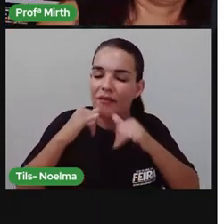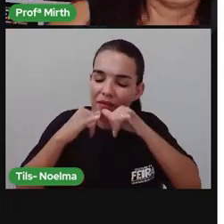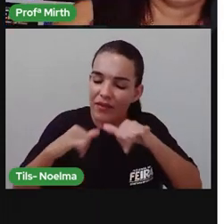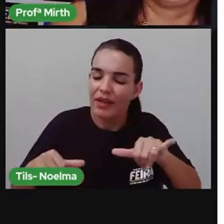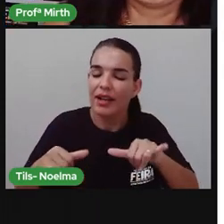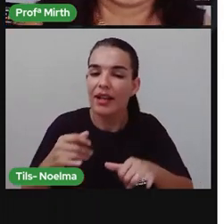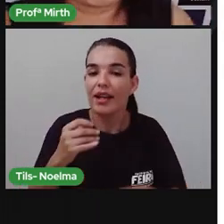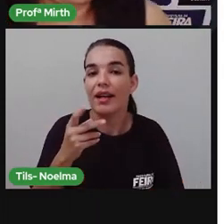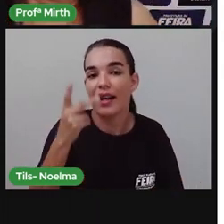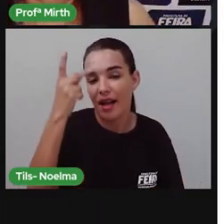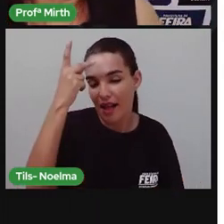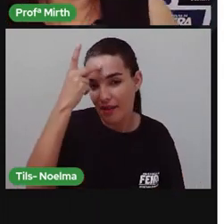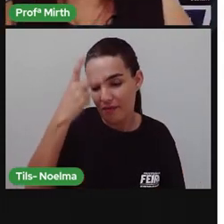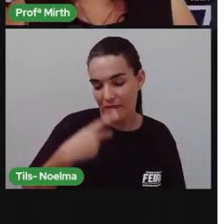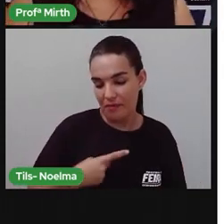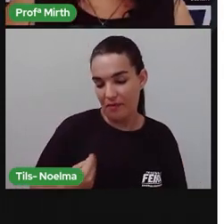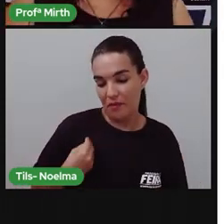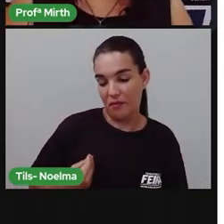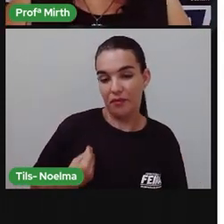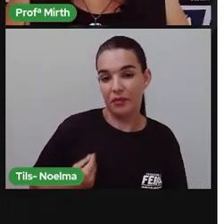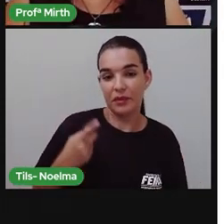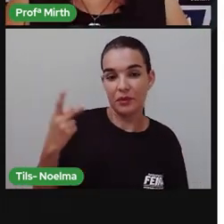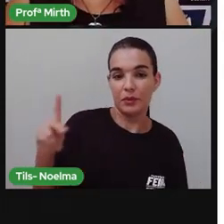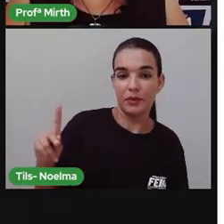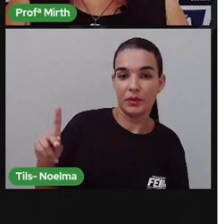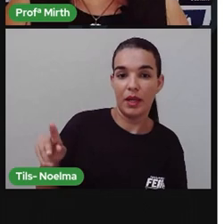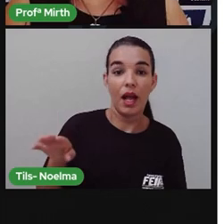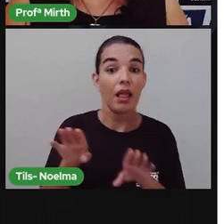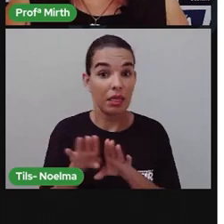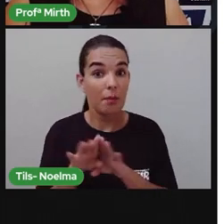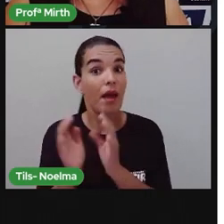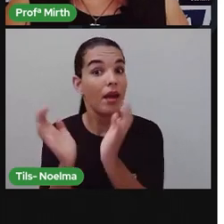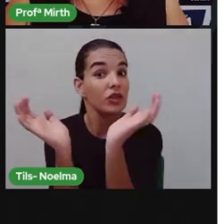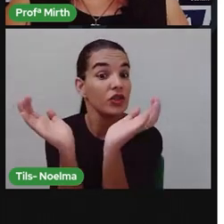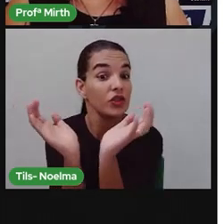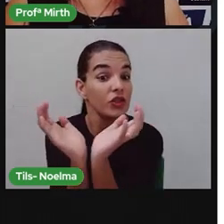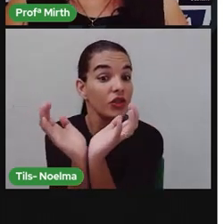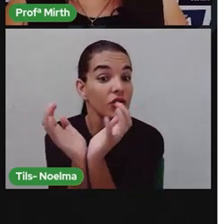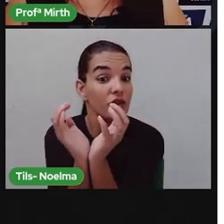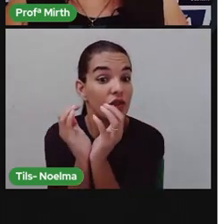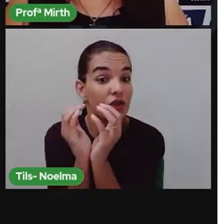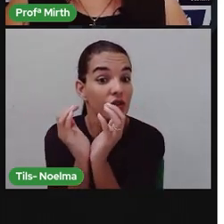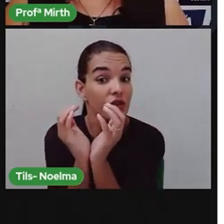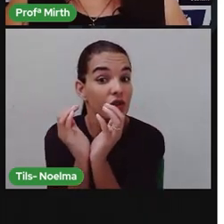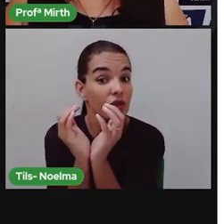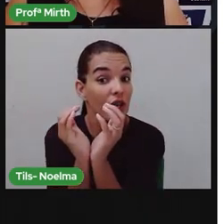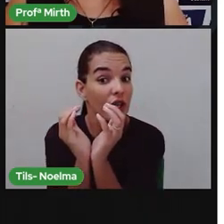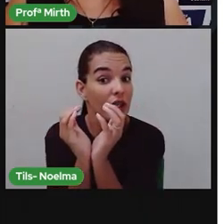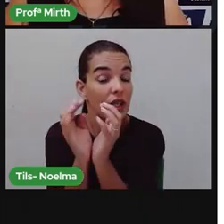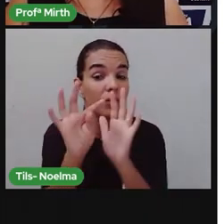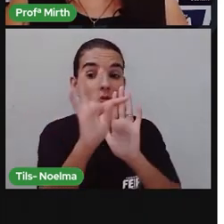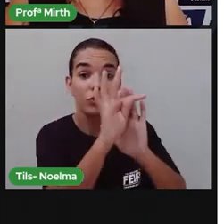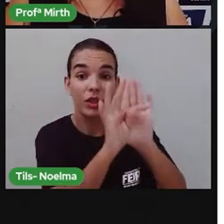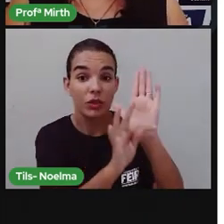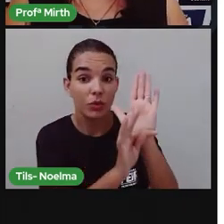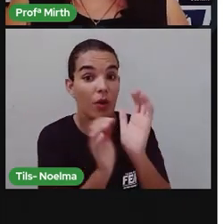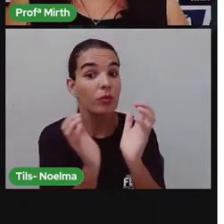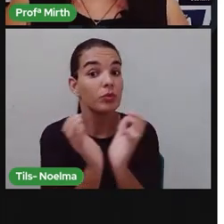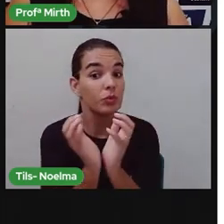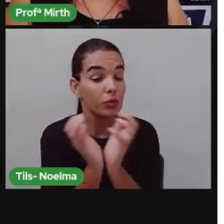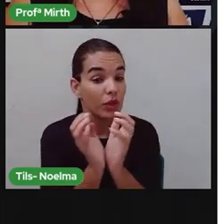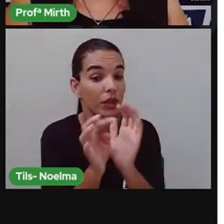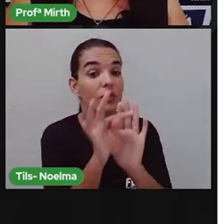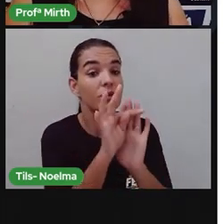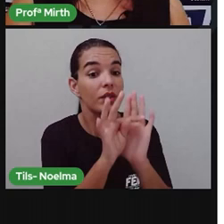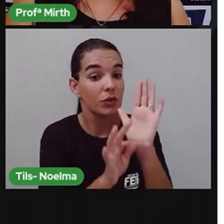O gênero biografia, porque biografia também é um gênero textual. A gente viu que gênero textual é o quê? É a linguagem, né? São as formas que a gente